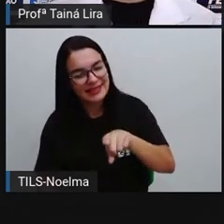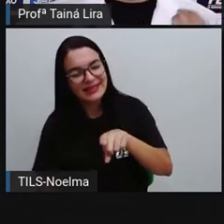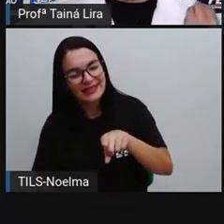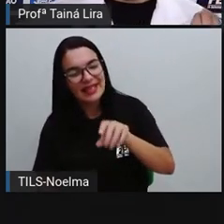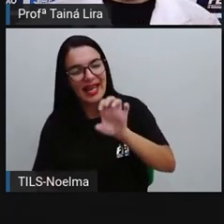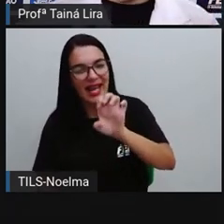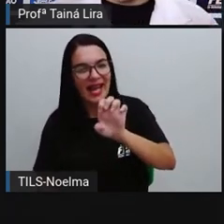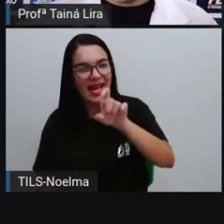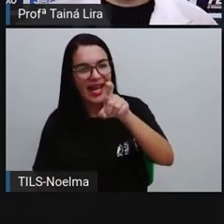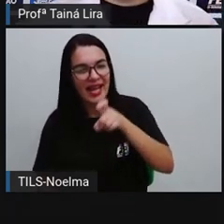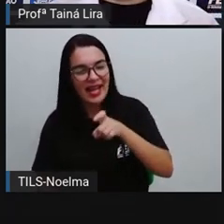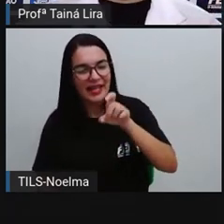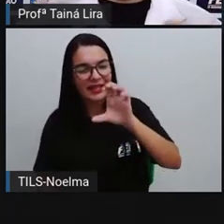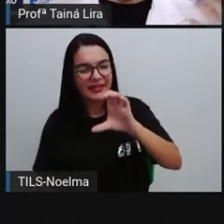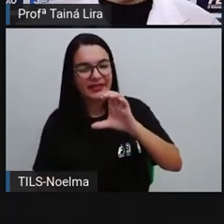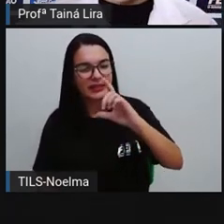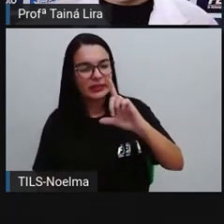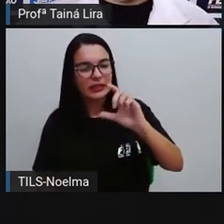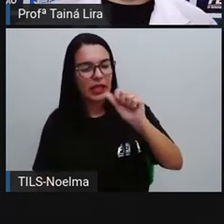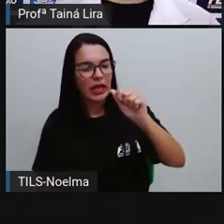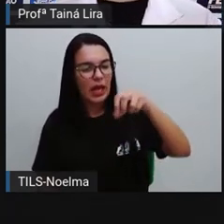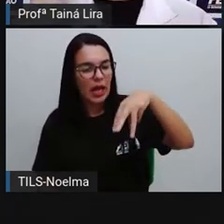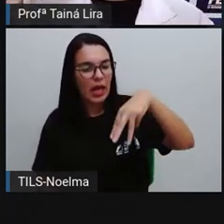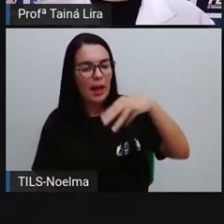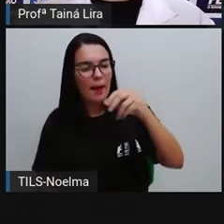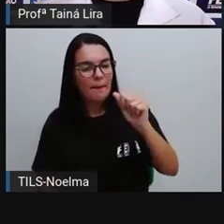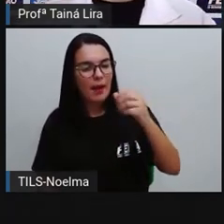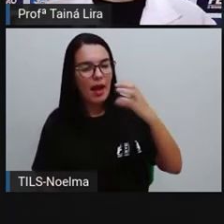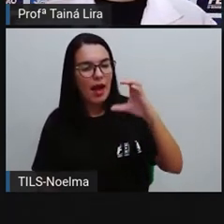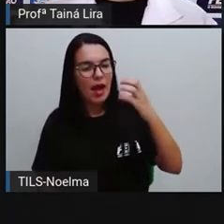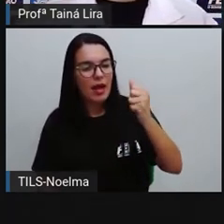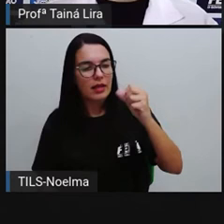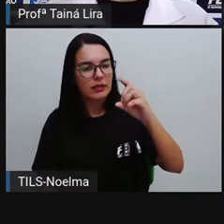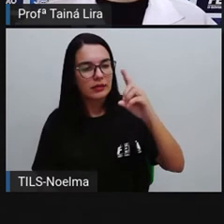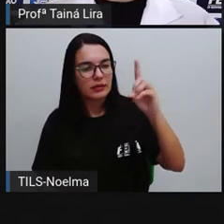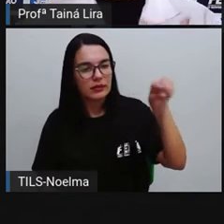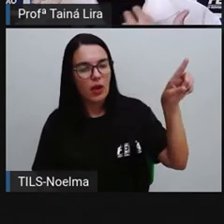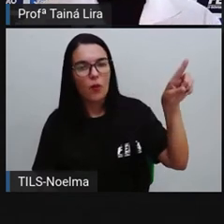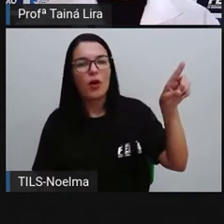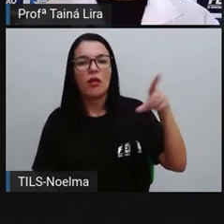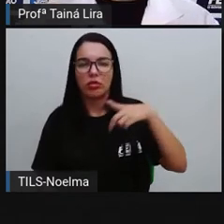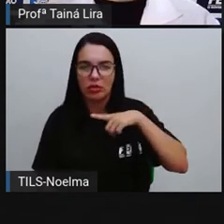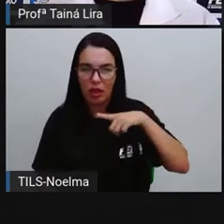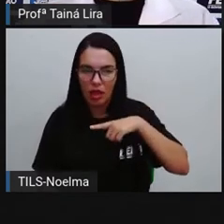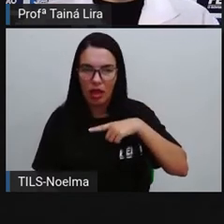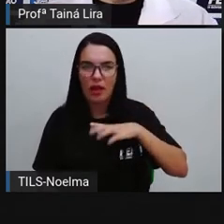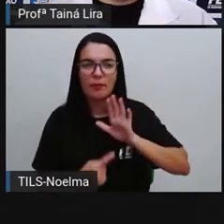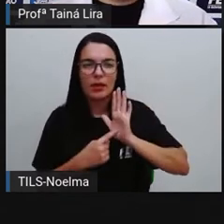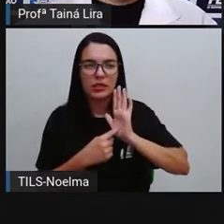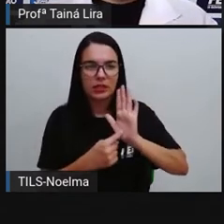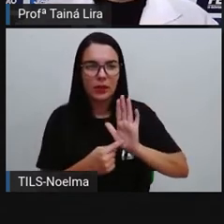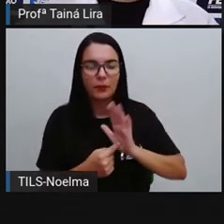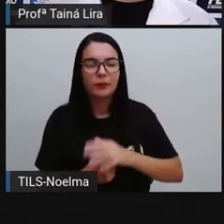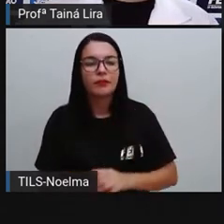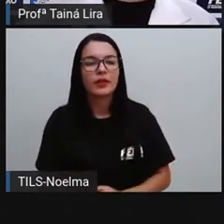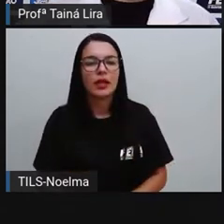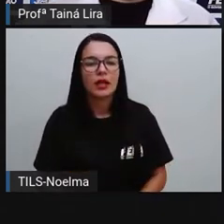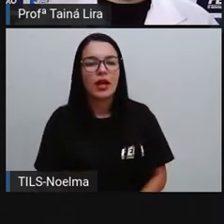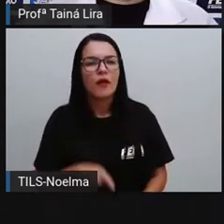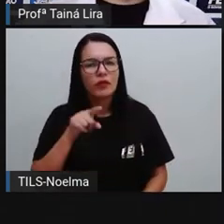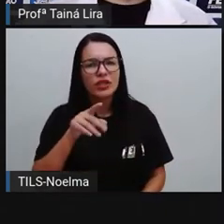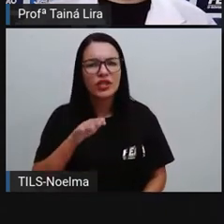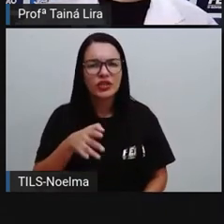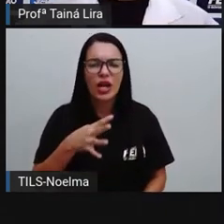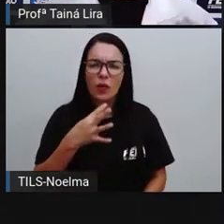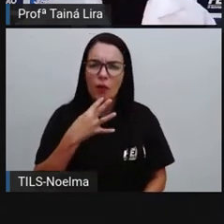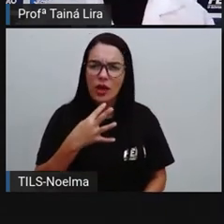interrogação apareceu. Que Cebolinha fez uma pergunta ali para Mônica, tá bom? Vocês já